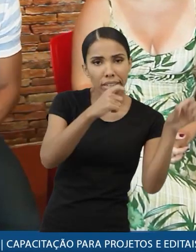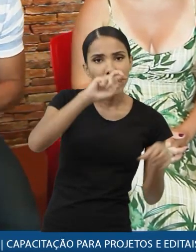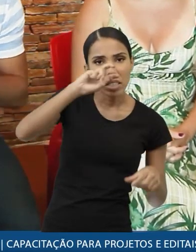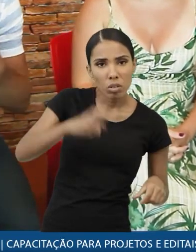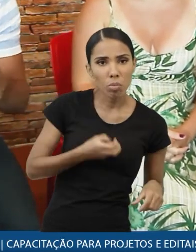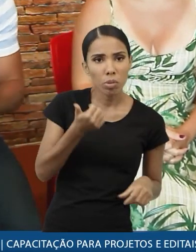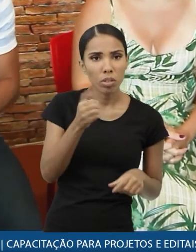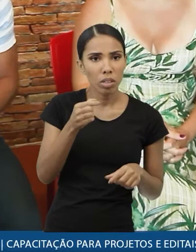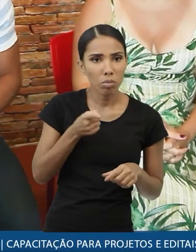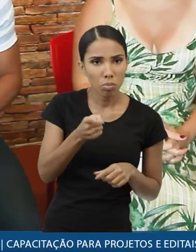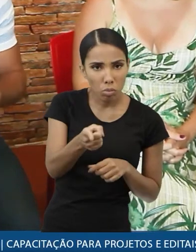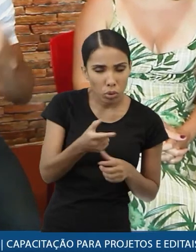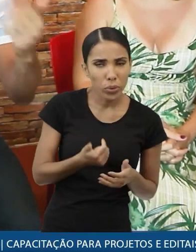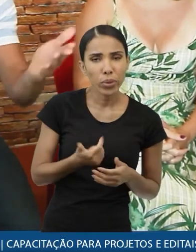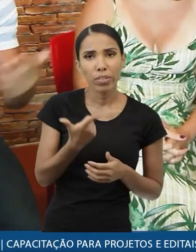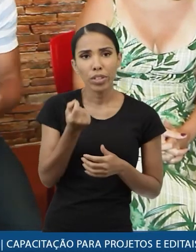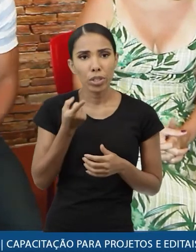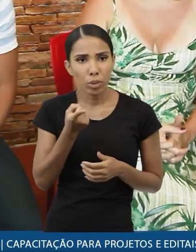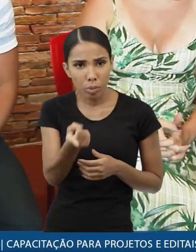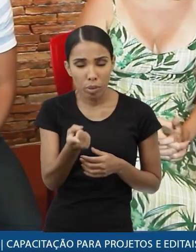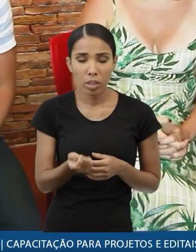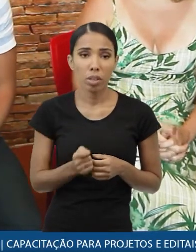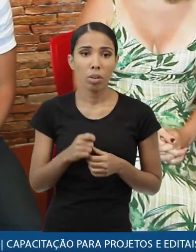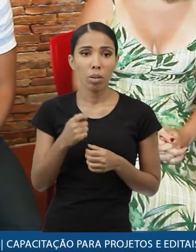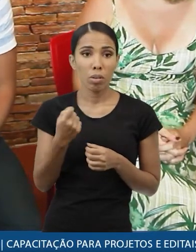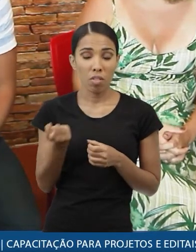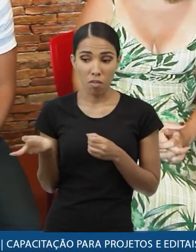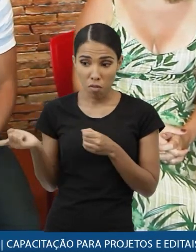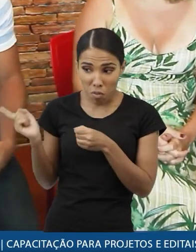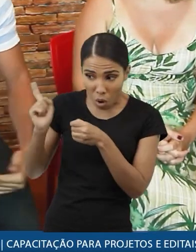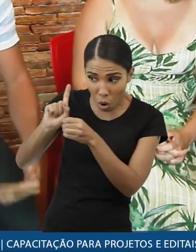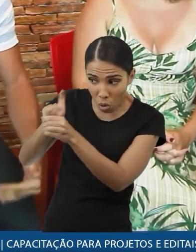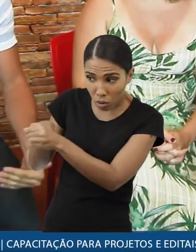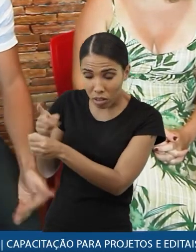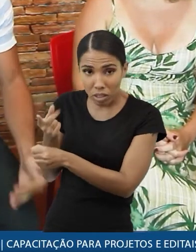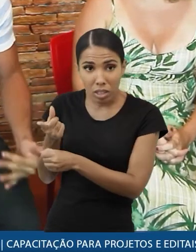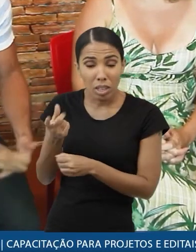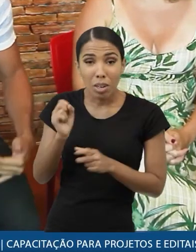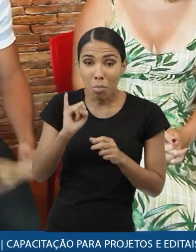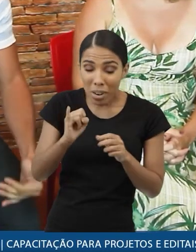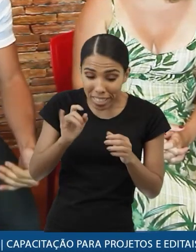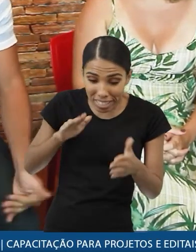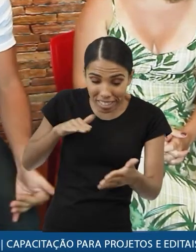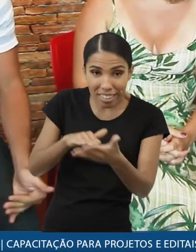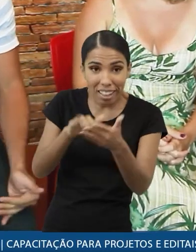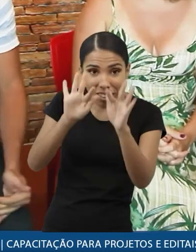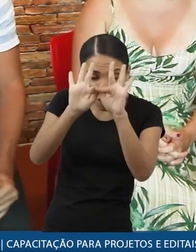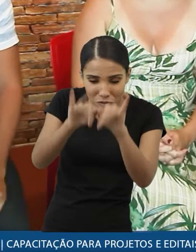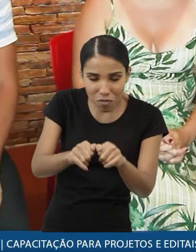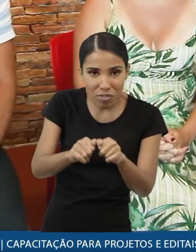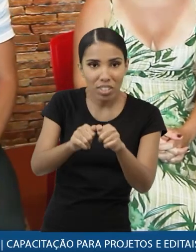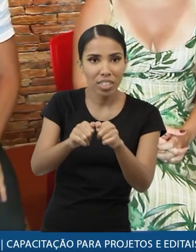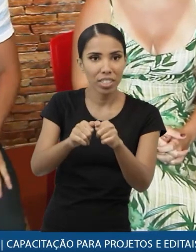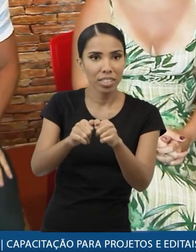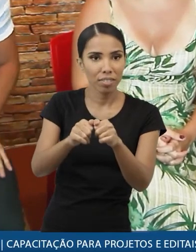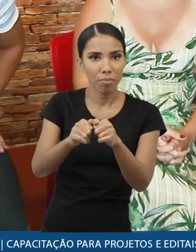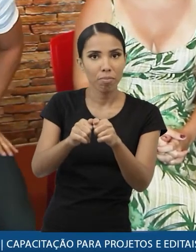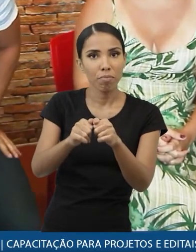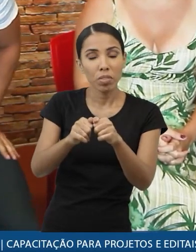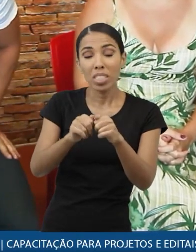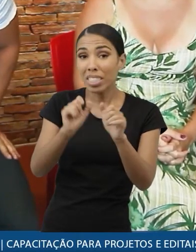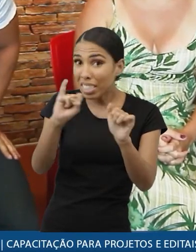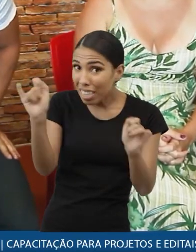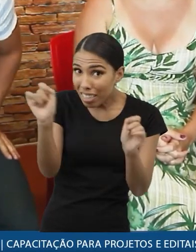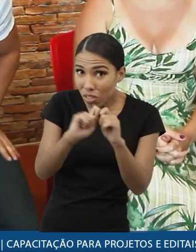lá de 5 mil 10 mil 20 mil você vai ter esse retorno agora não cumprir o objeto a atividade fim do projeto pode te gerar